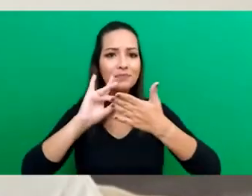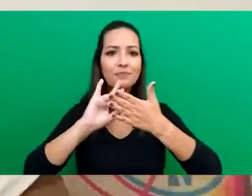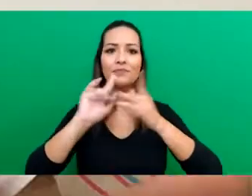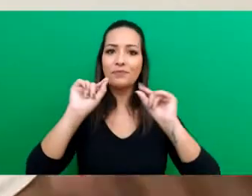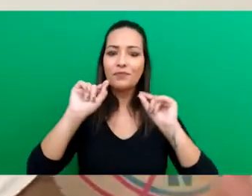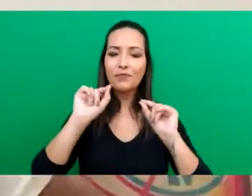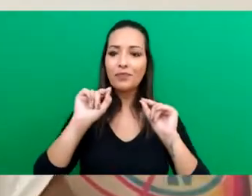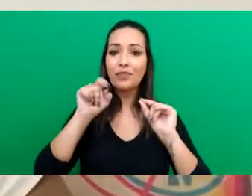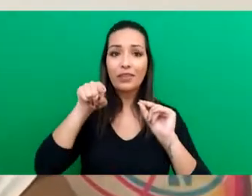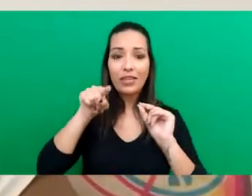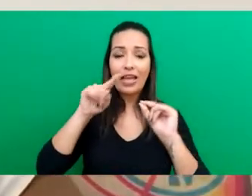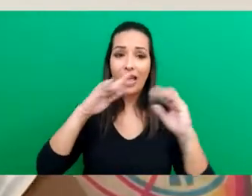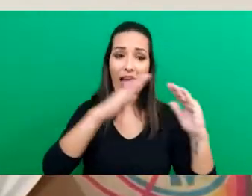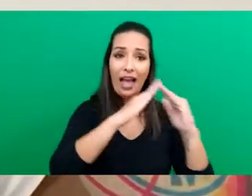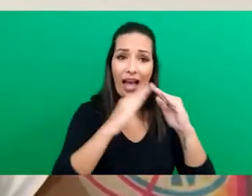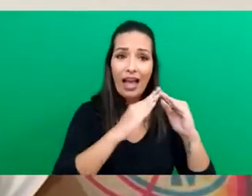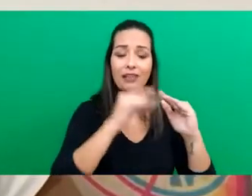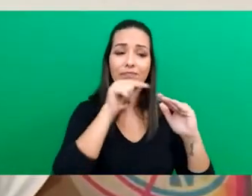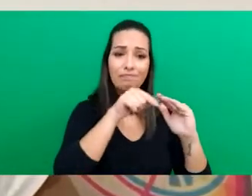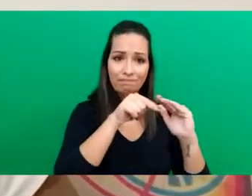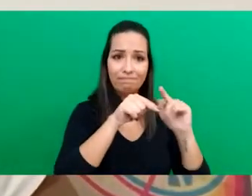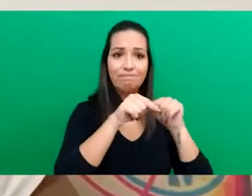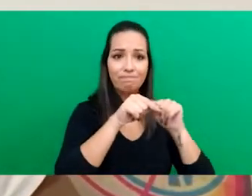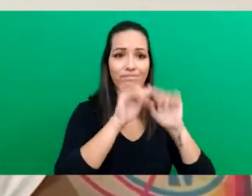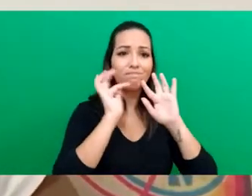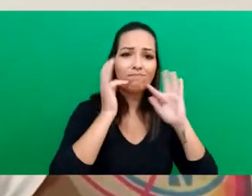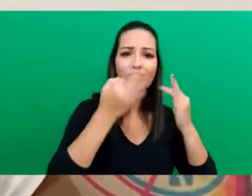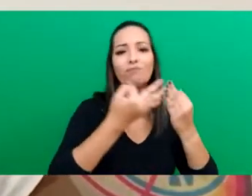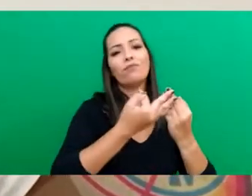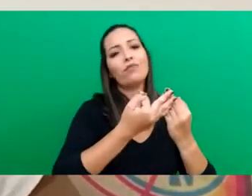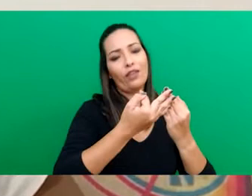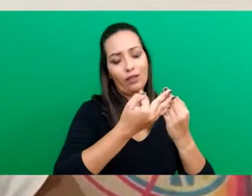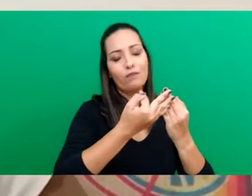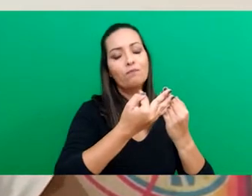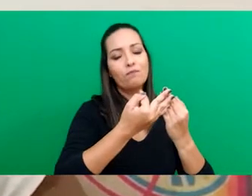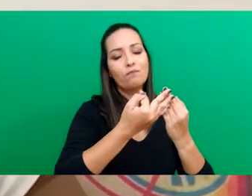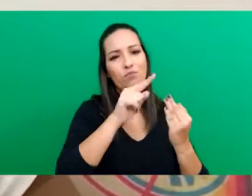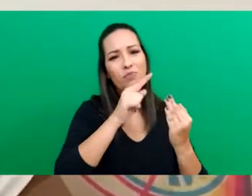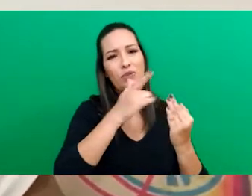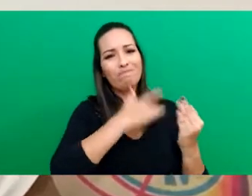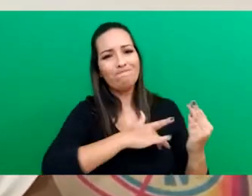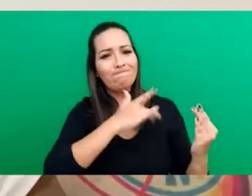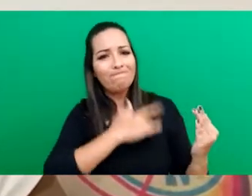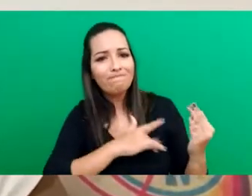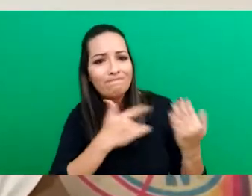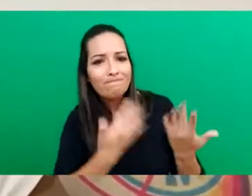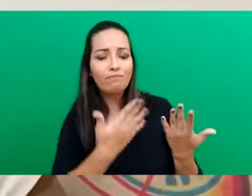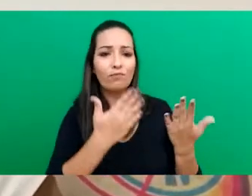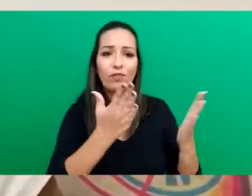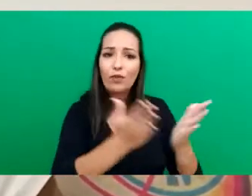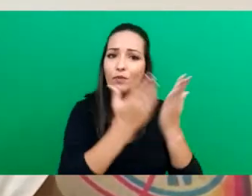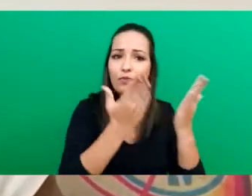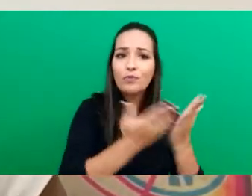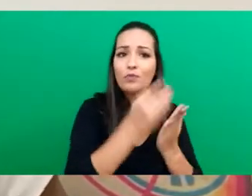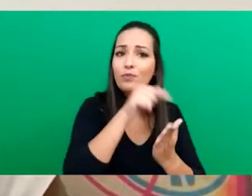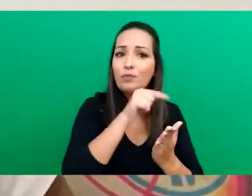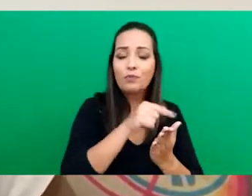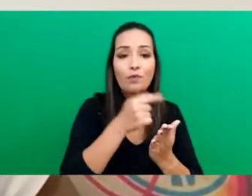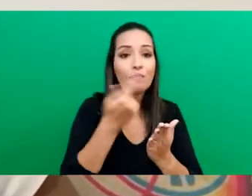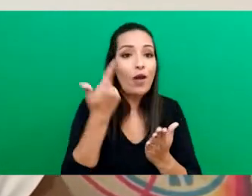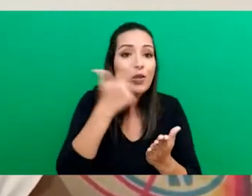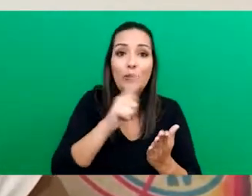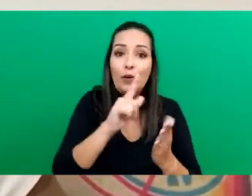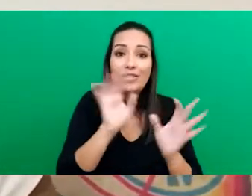muito, que são vulneráveis, mas passaram a ser muito mais vulneráveis que antes, porque não